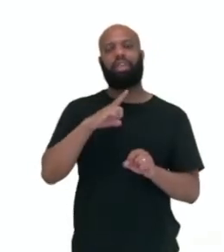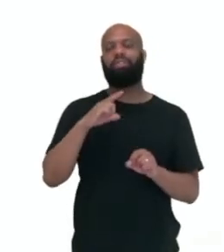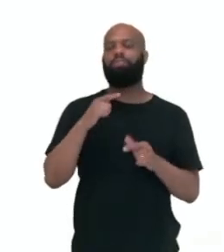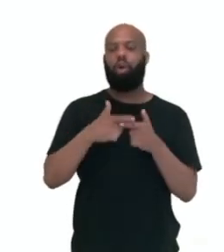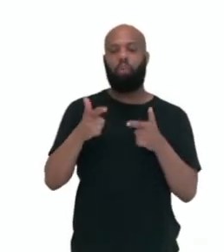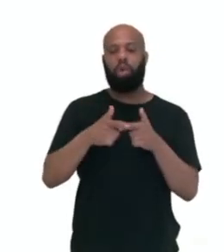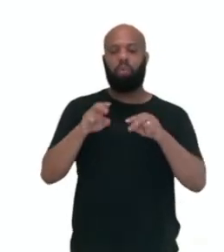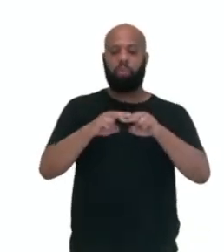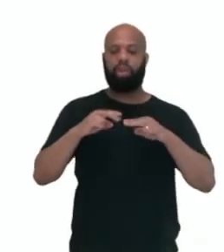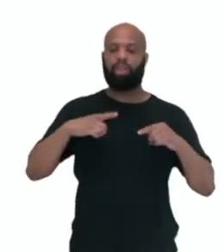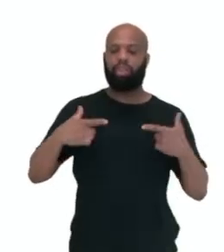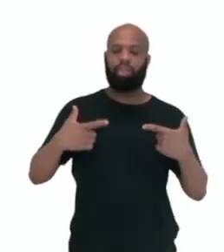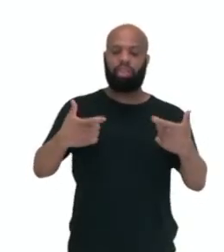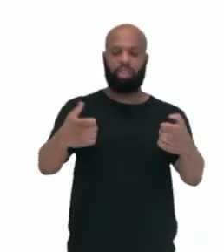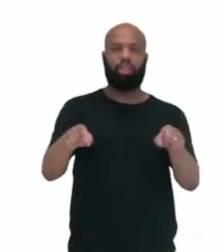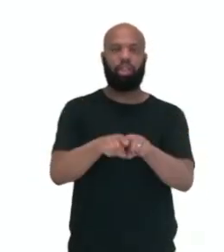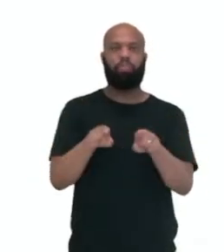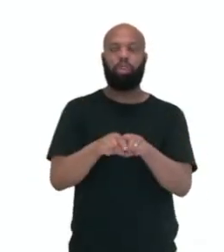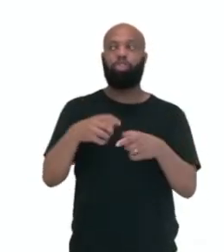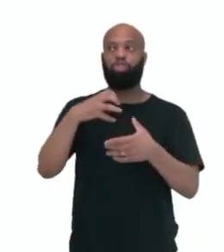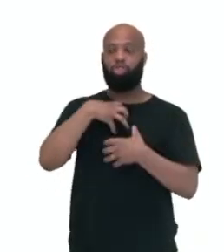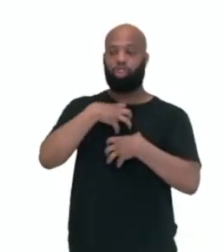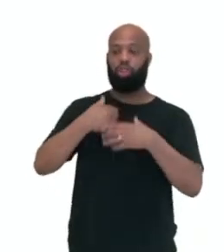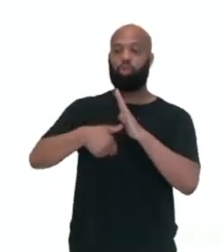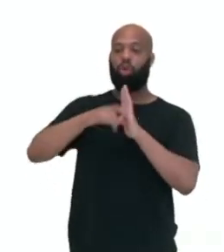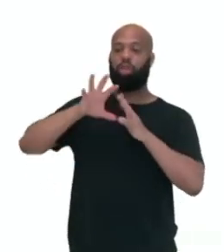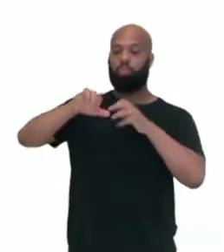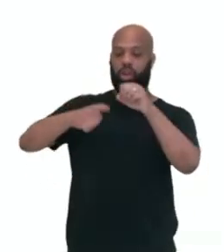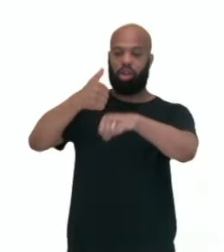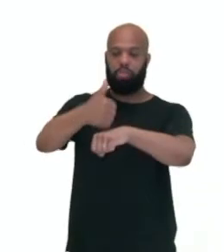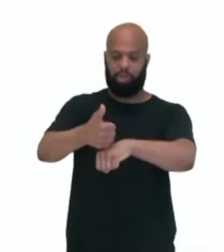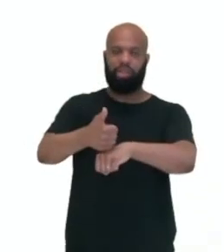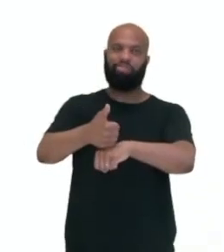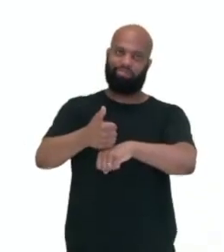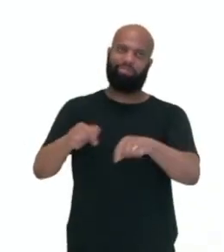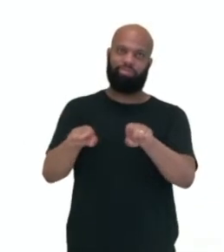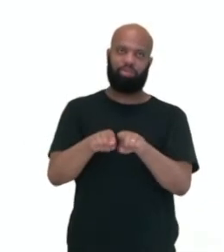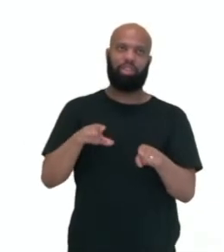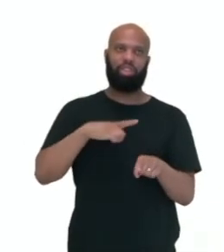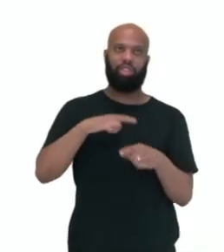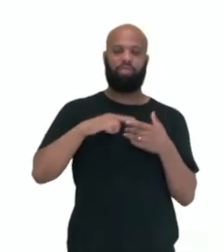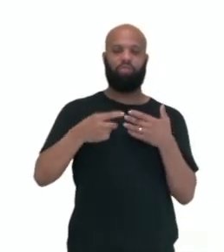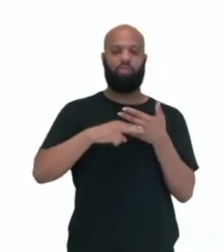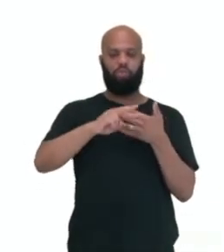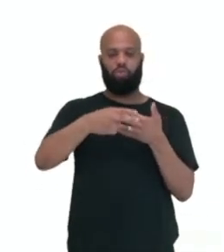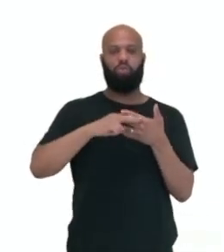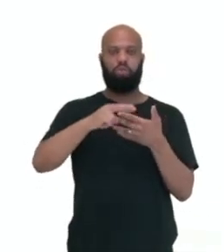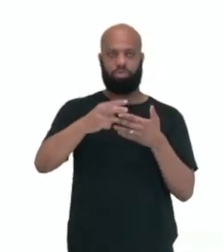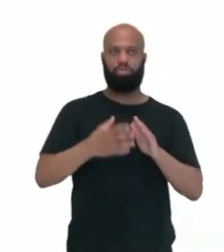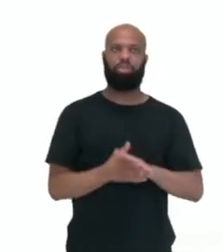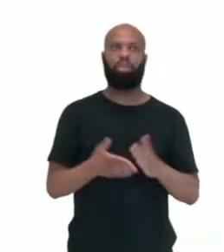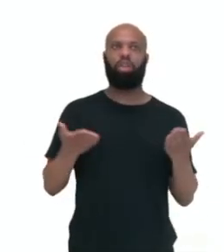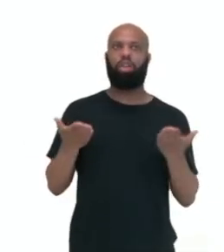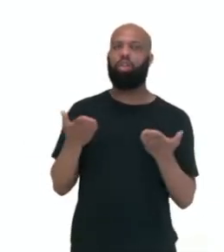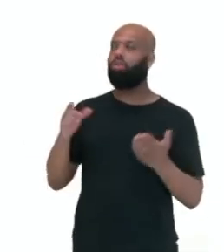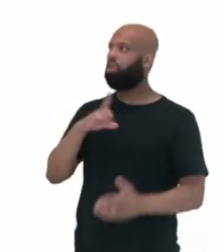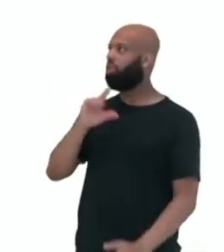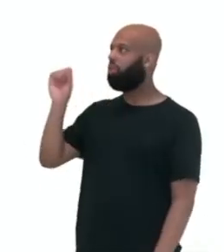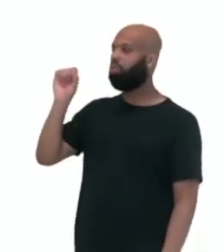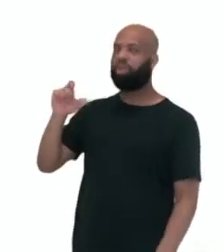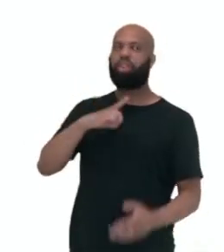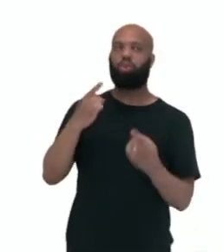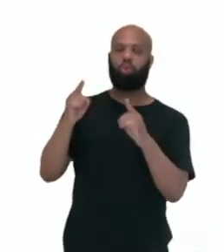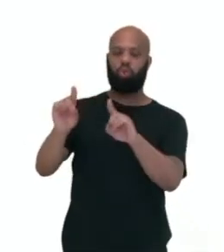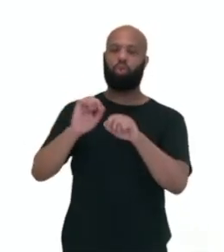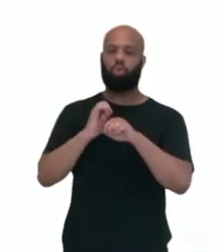guerras, né? A questão colonial, né? E depois a descolonização também, tá bom? Muito bem. E aqui tem também a questão do combate